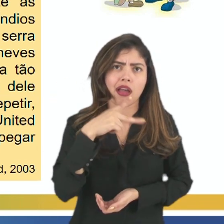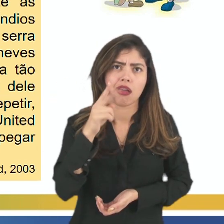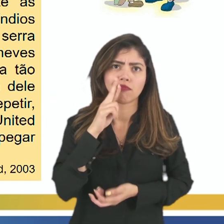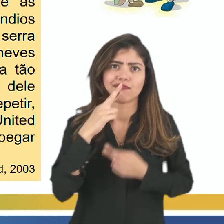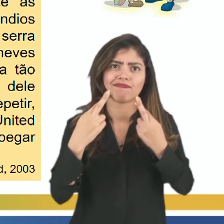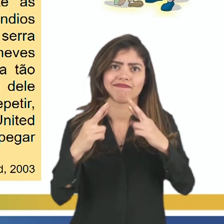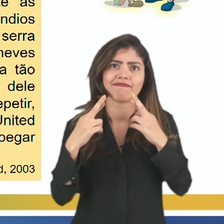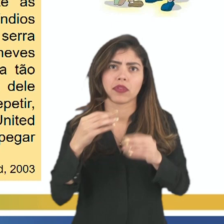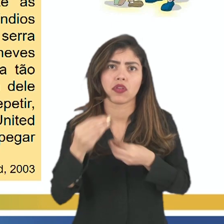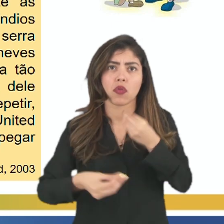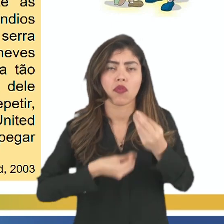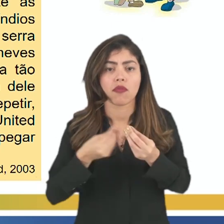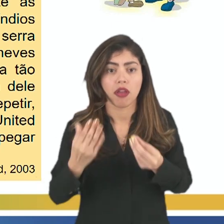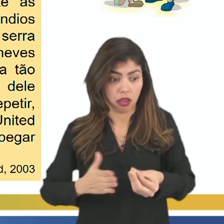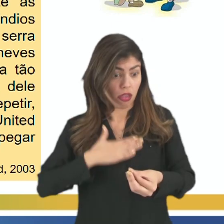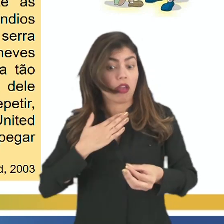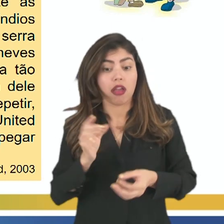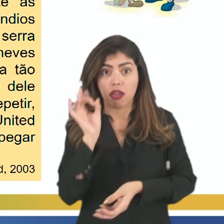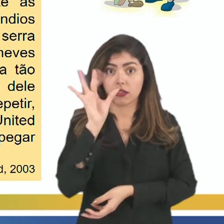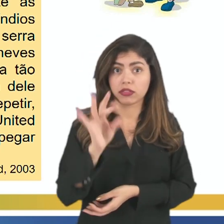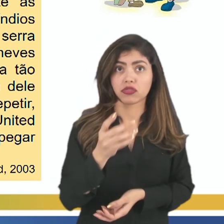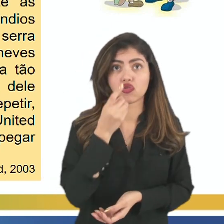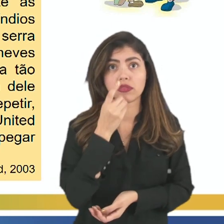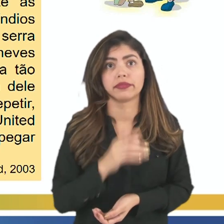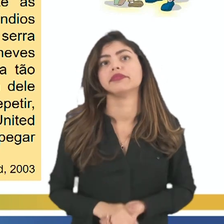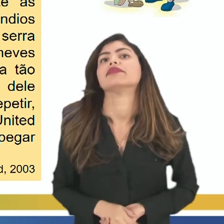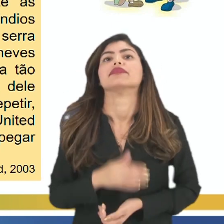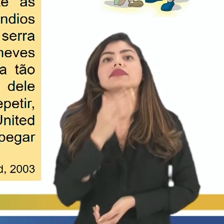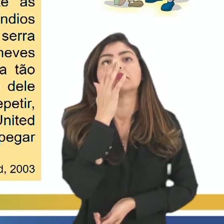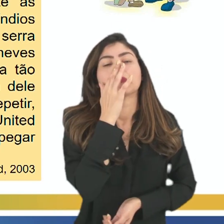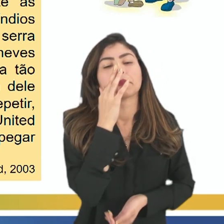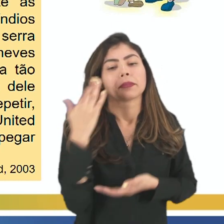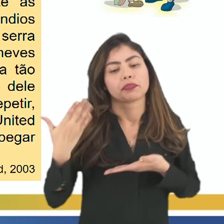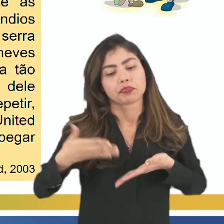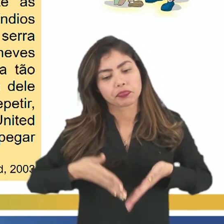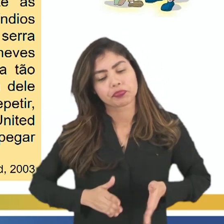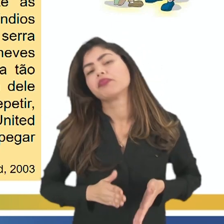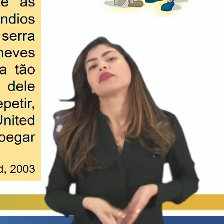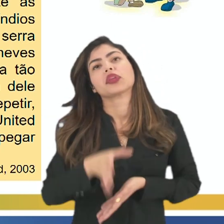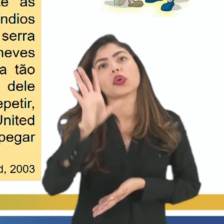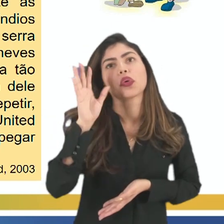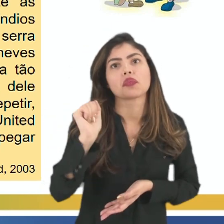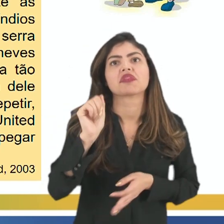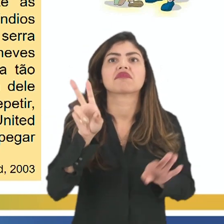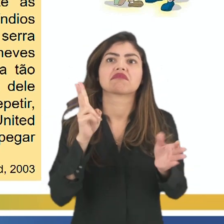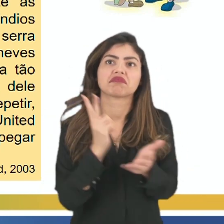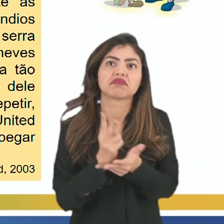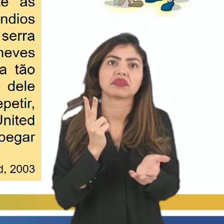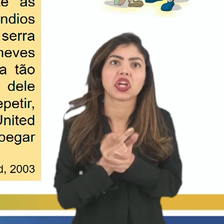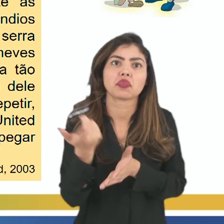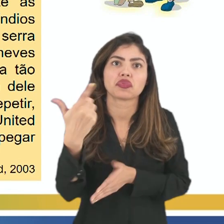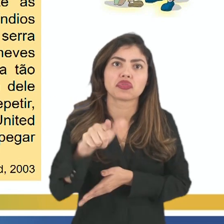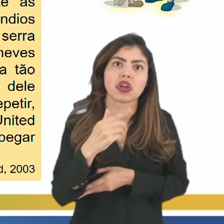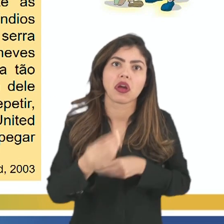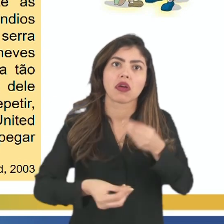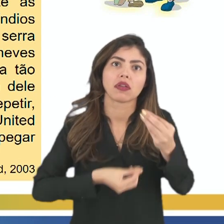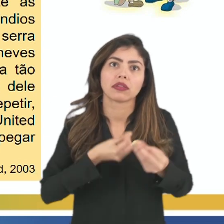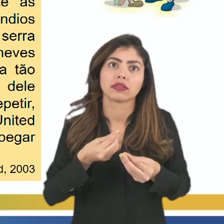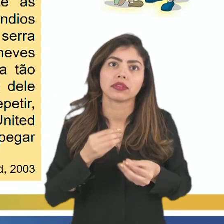dele como se fosse uma surpresa a cada dia. Desde o meu nascimento, ouvi repetir como se fosse,